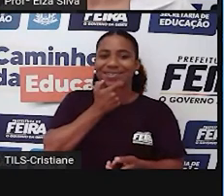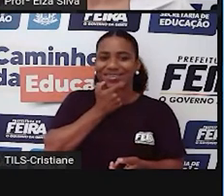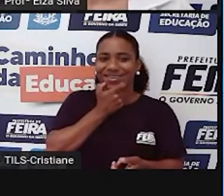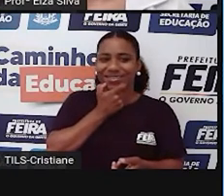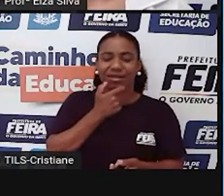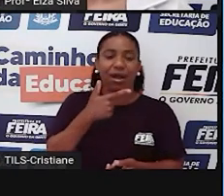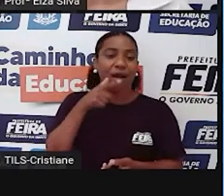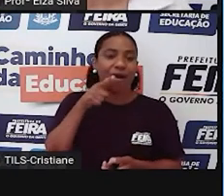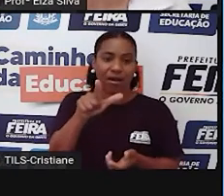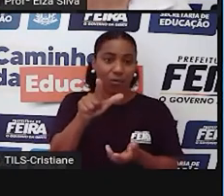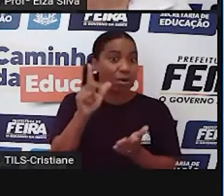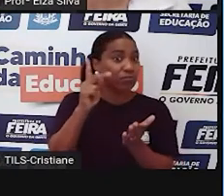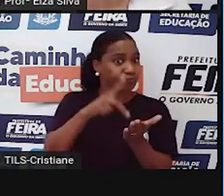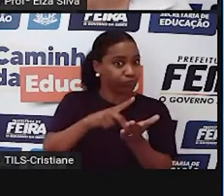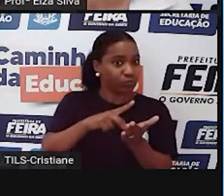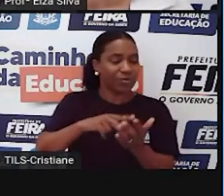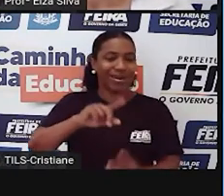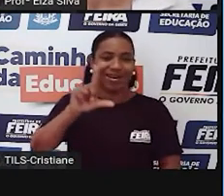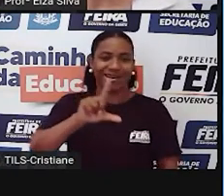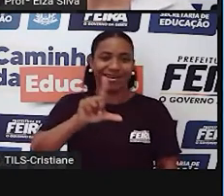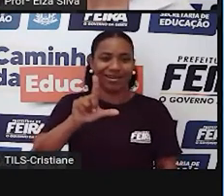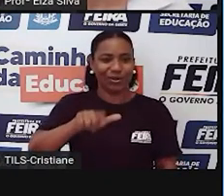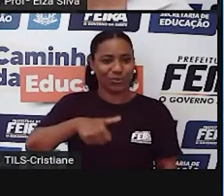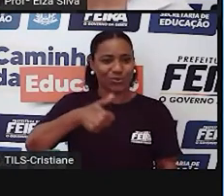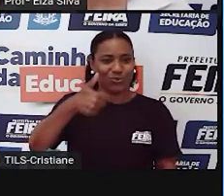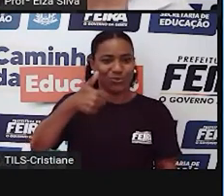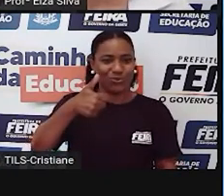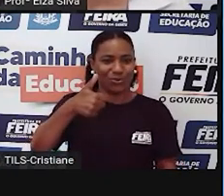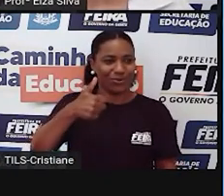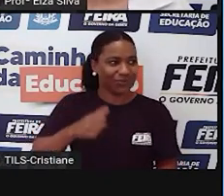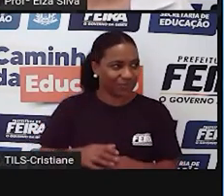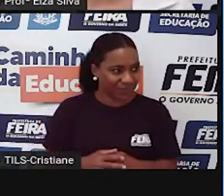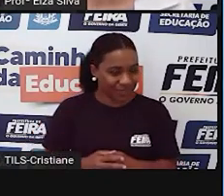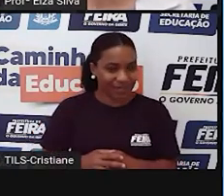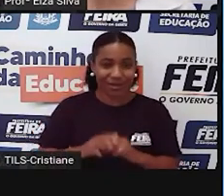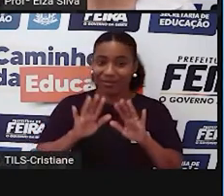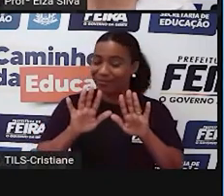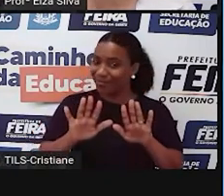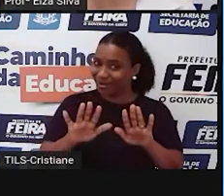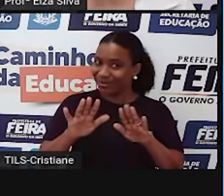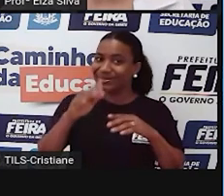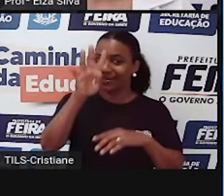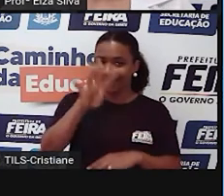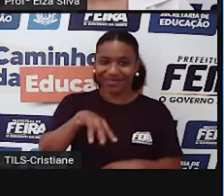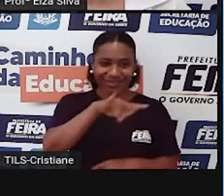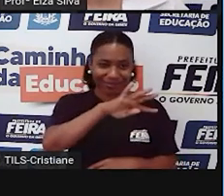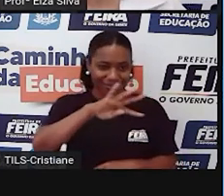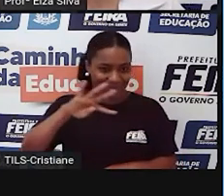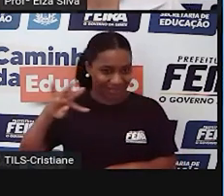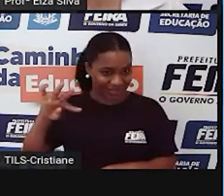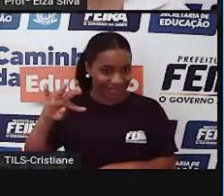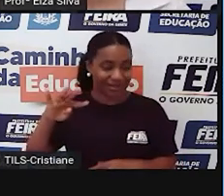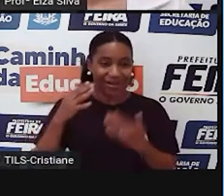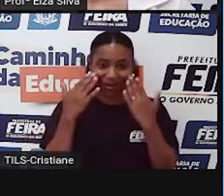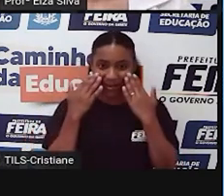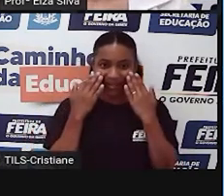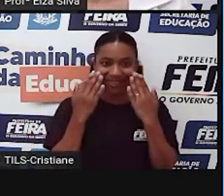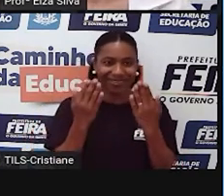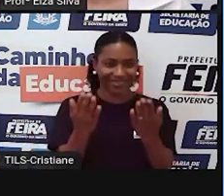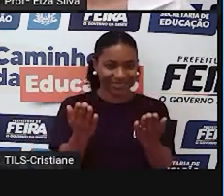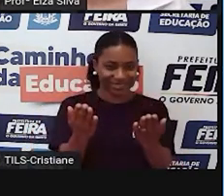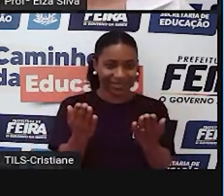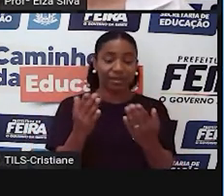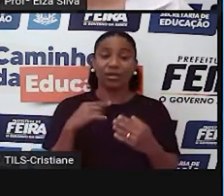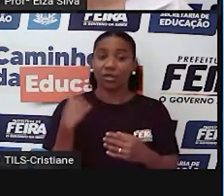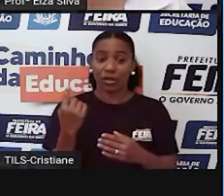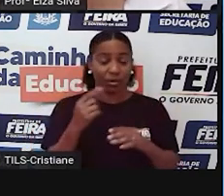como língua matéria. Mas hoje, através dessa tabela que está espalhada na tela, nós